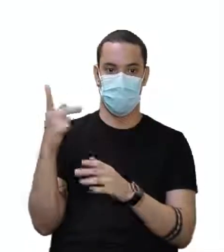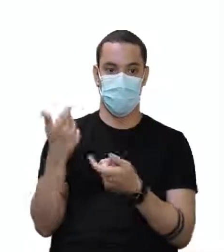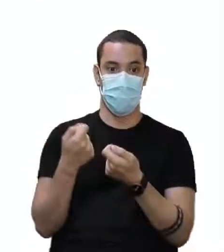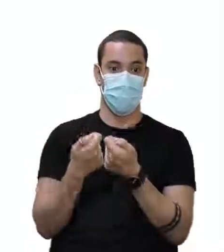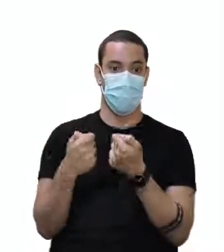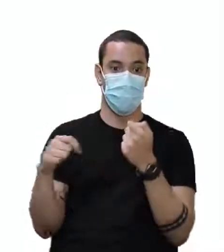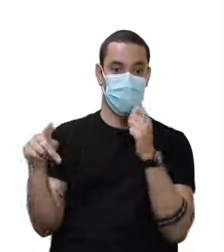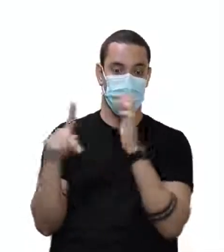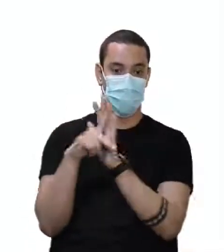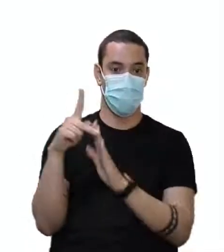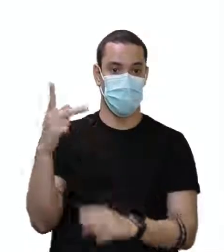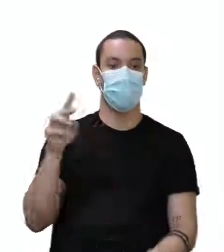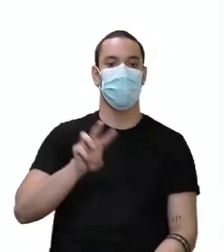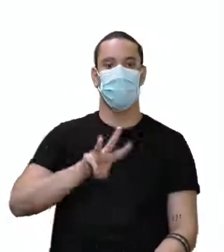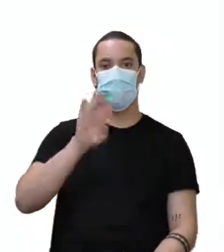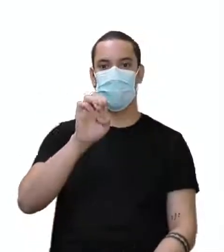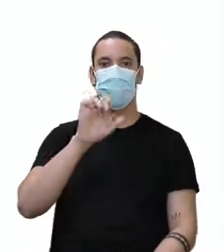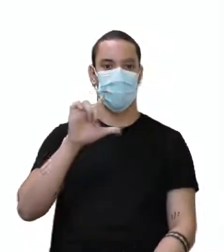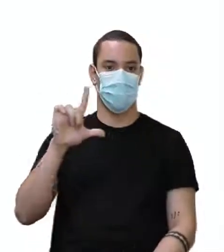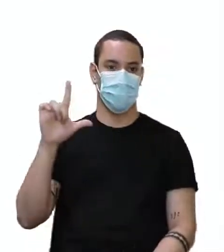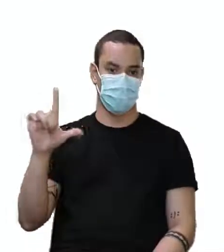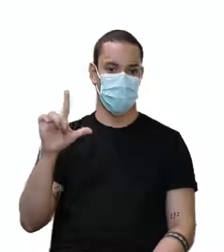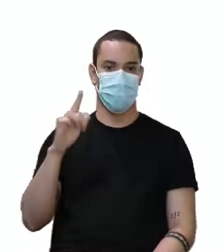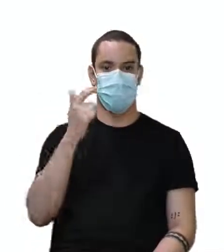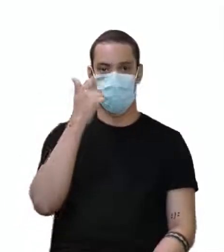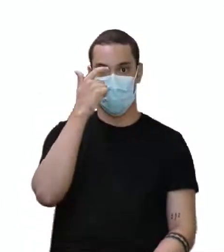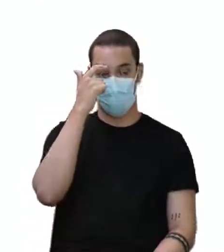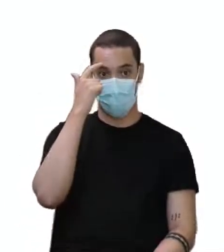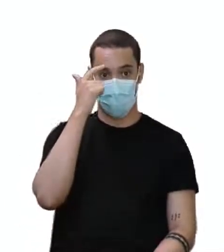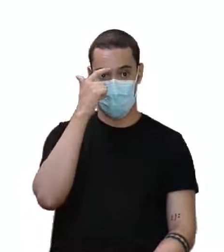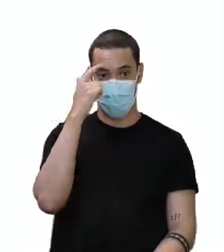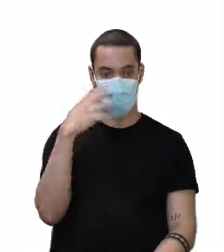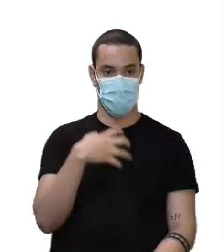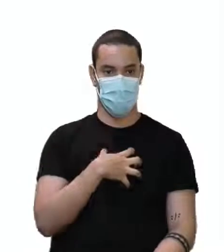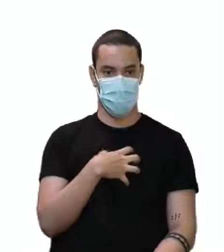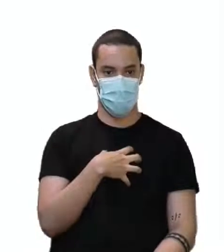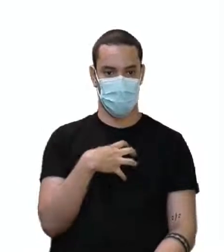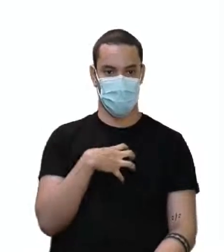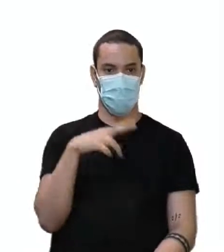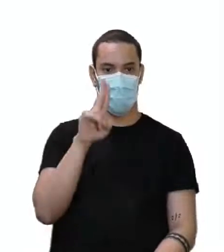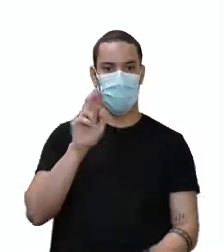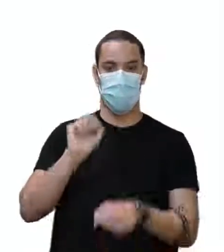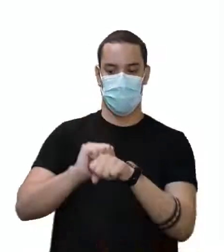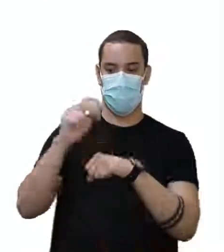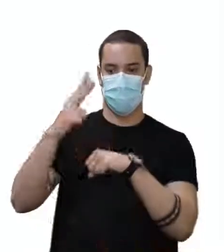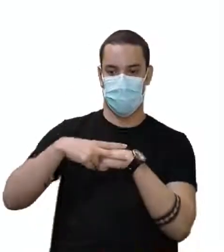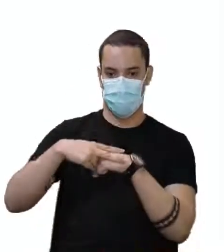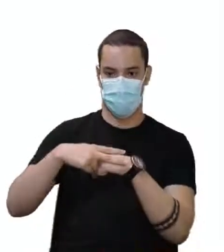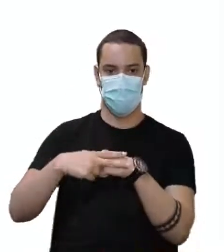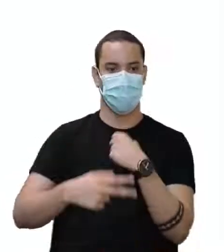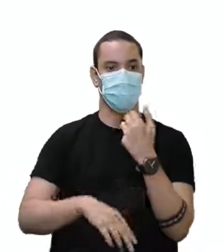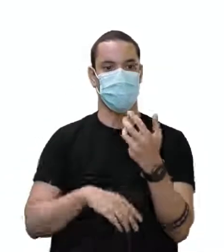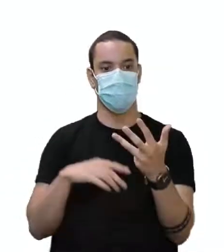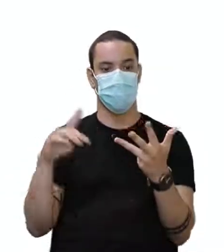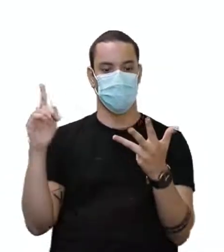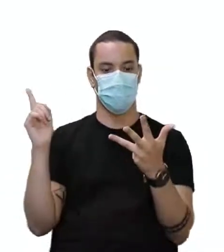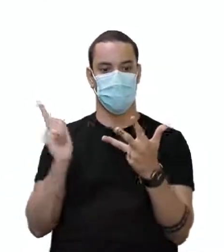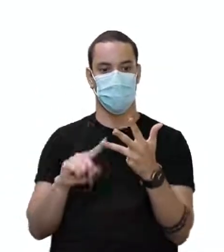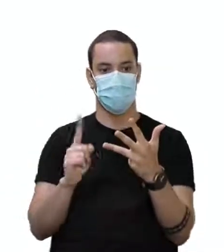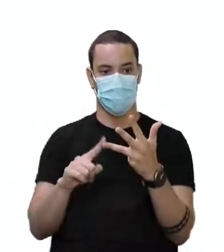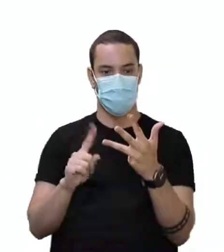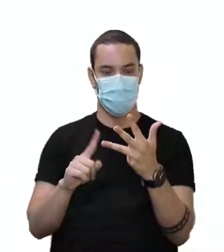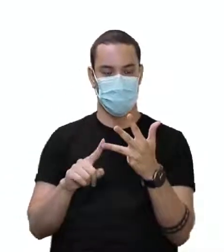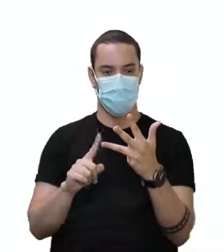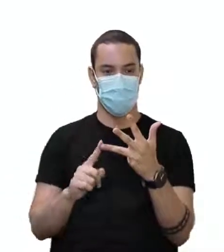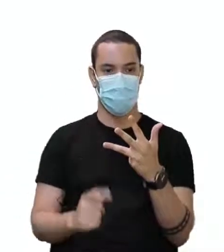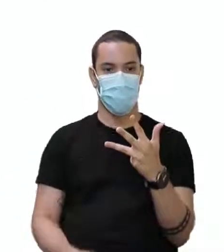soccer really well. É o jeito. Usando um adverbio. E na 4, how